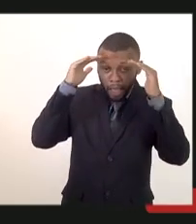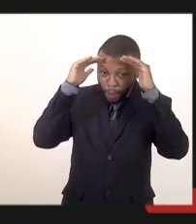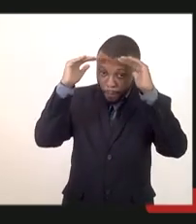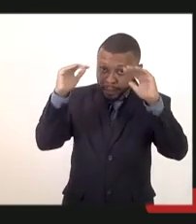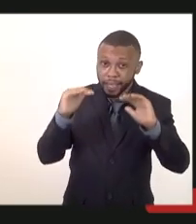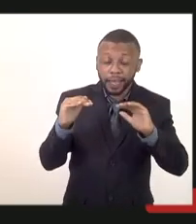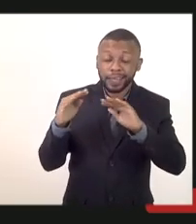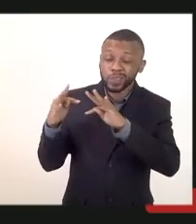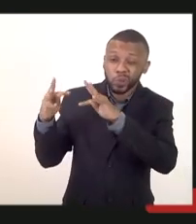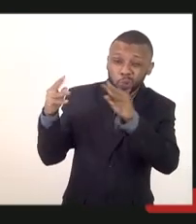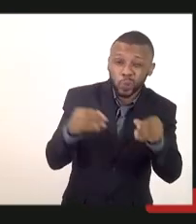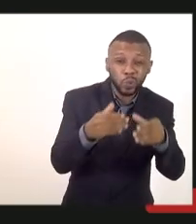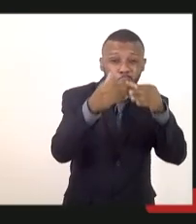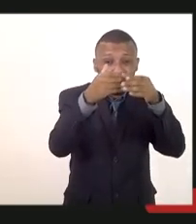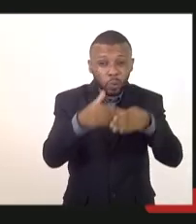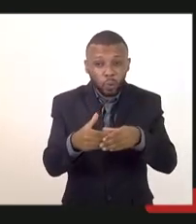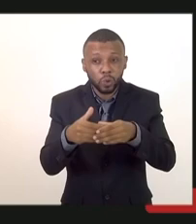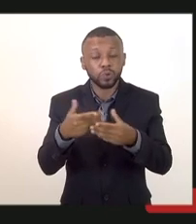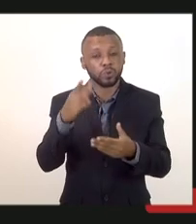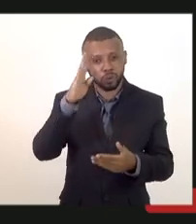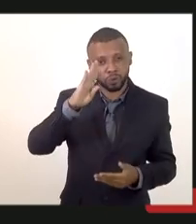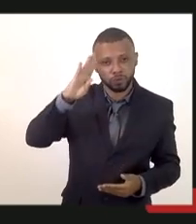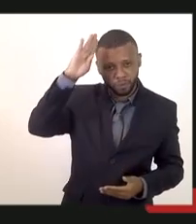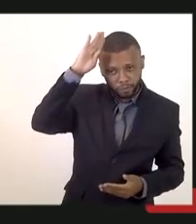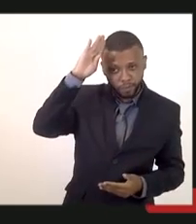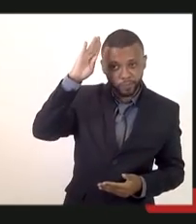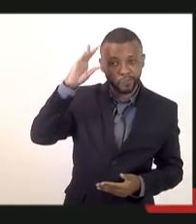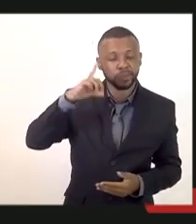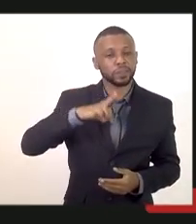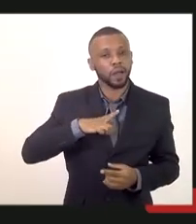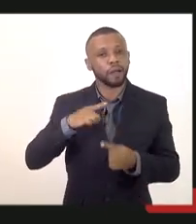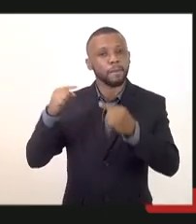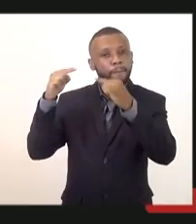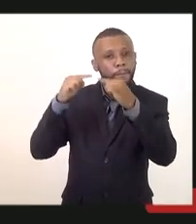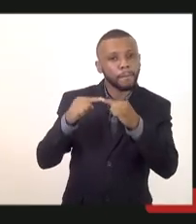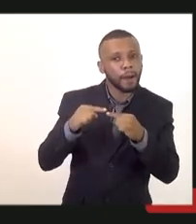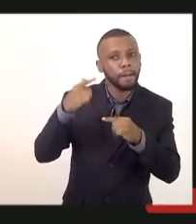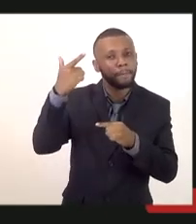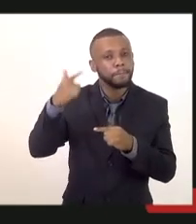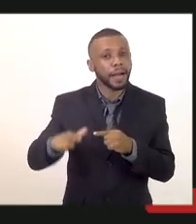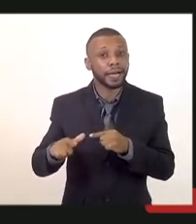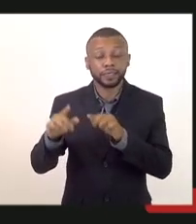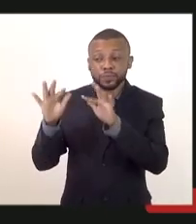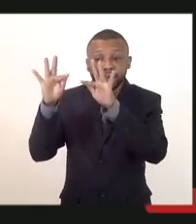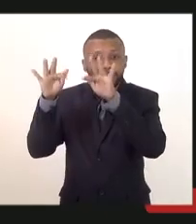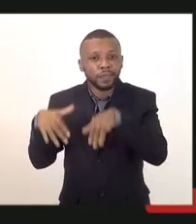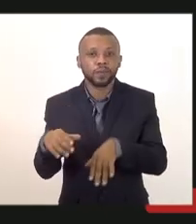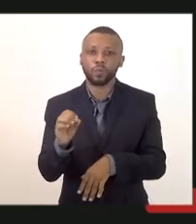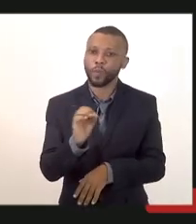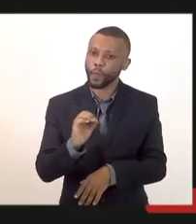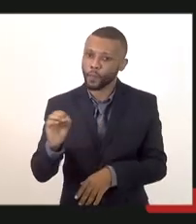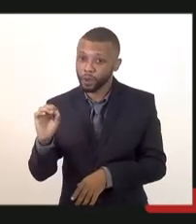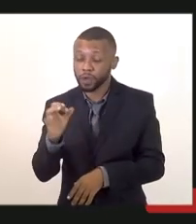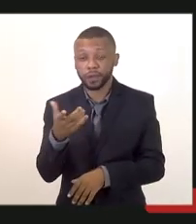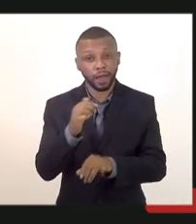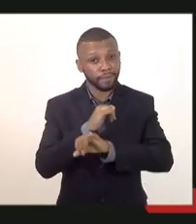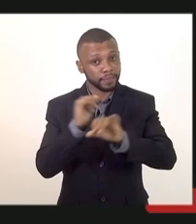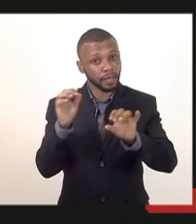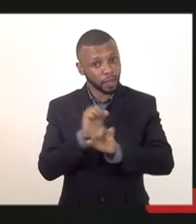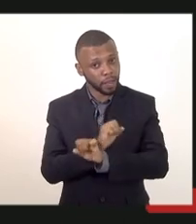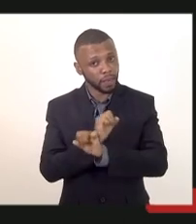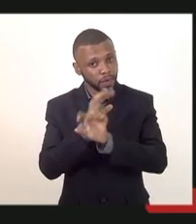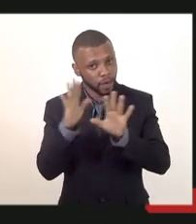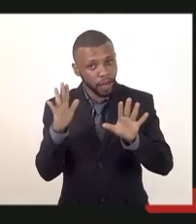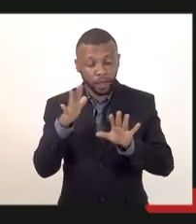concursos do Corpo de Bombeiro eu acho que a gente precisa inclusive se alinhar mais não termina aqui que fica essa mensagem clara as 300